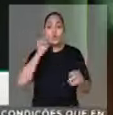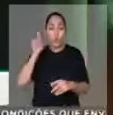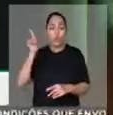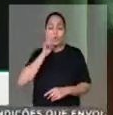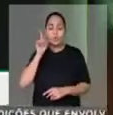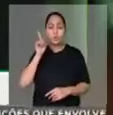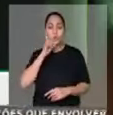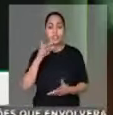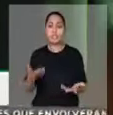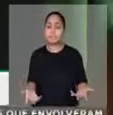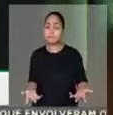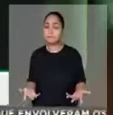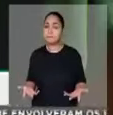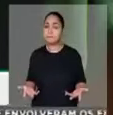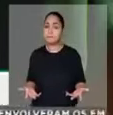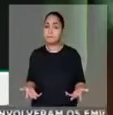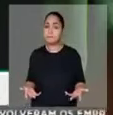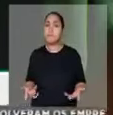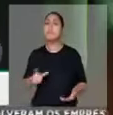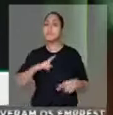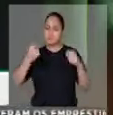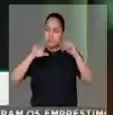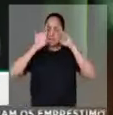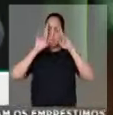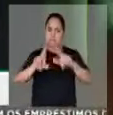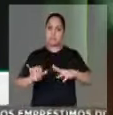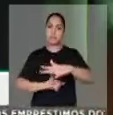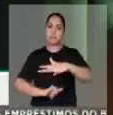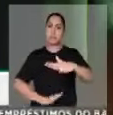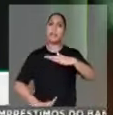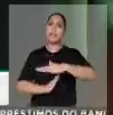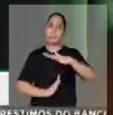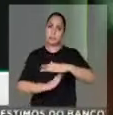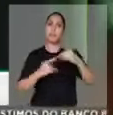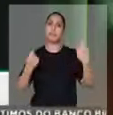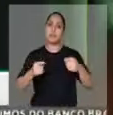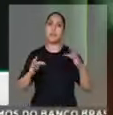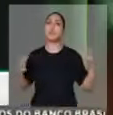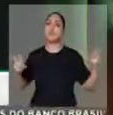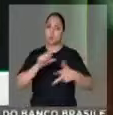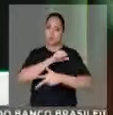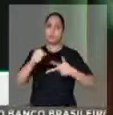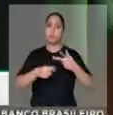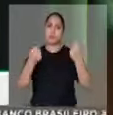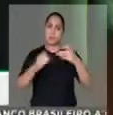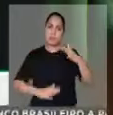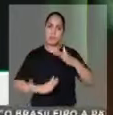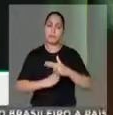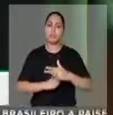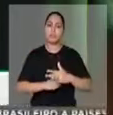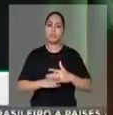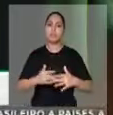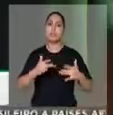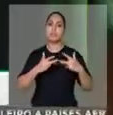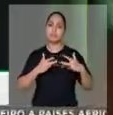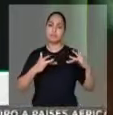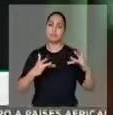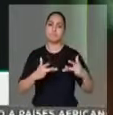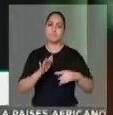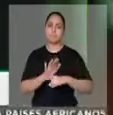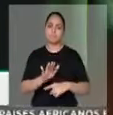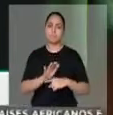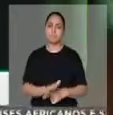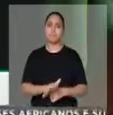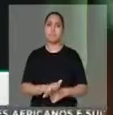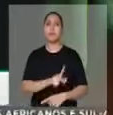Precisamos reforçar a democracia respeitando as instituições e definindo o limite para todos os poderes. Toda a minha solidariedade ao bancado